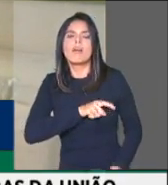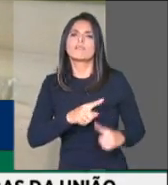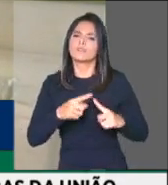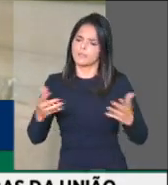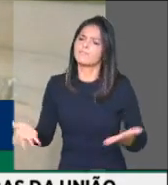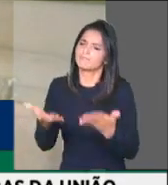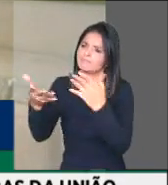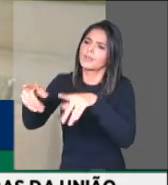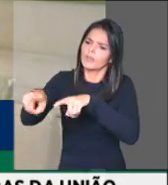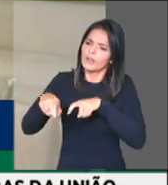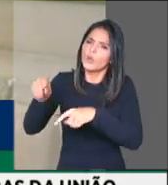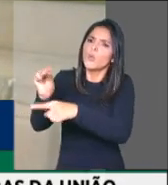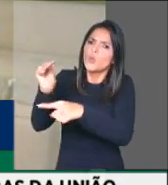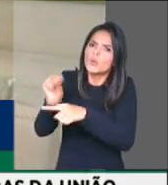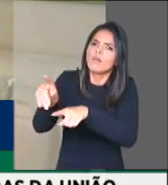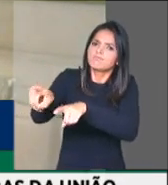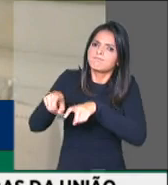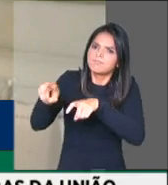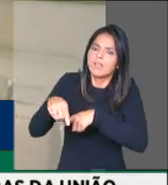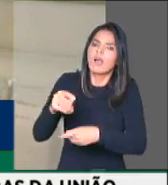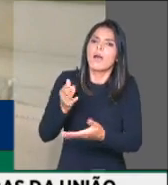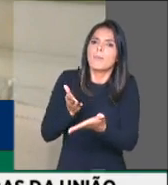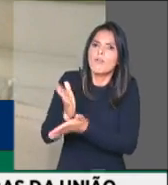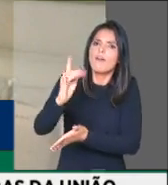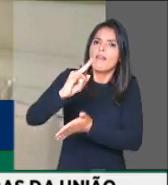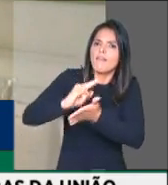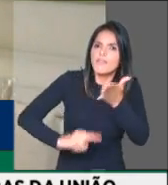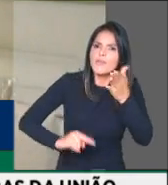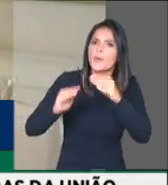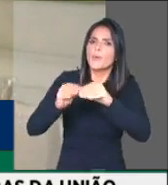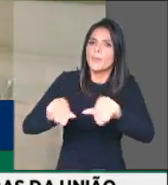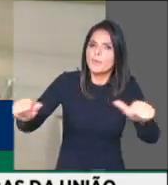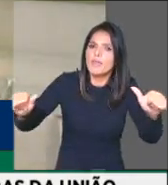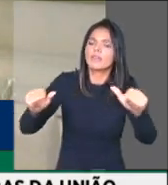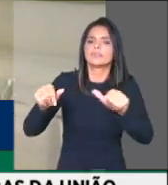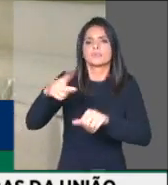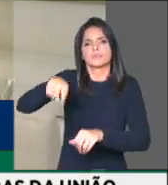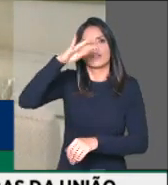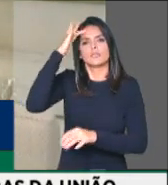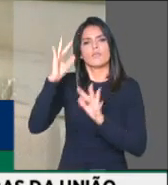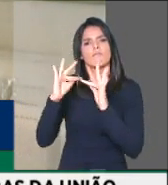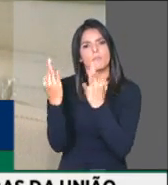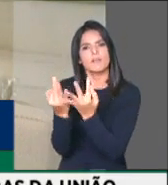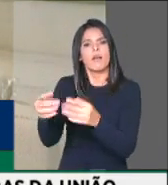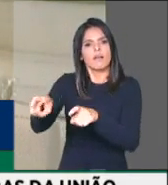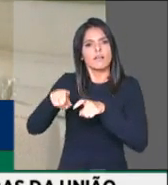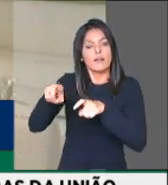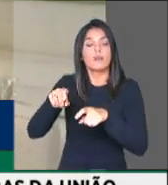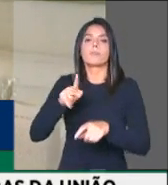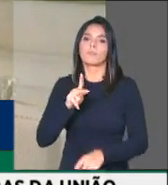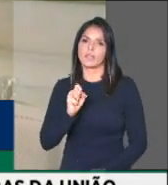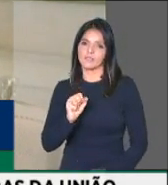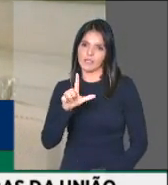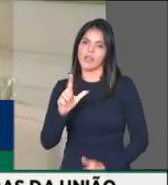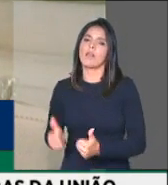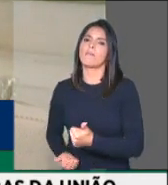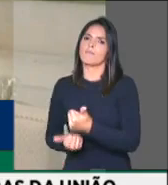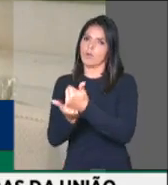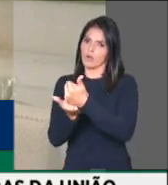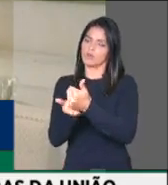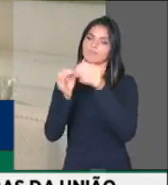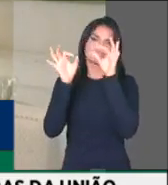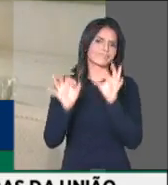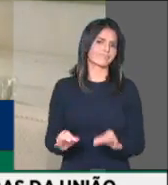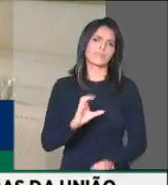produtor, cuidar do pequeno produtor, regularizar essa área daquele que trabalha com agricultura familiar especialmente, PSL é um partido que apoia, por